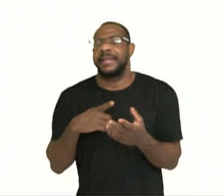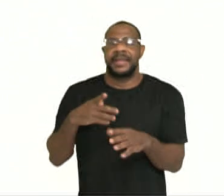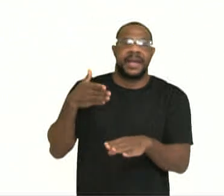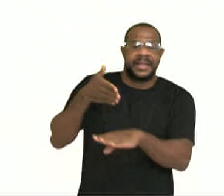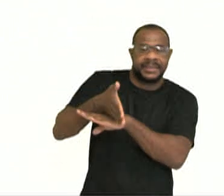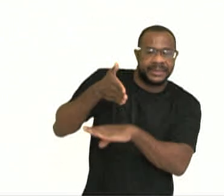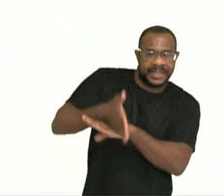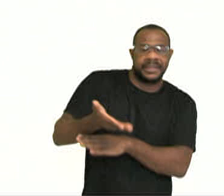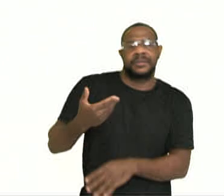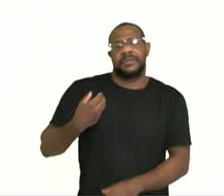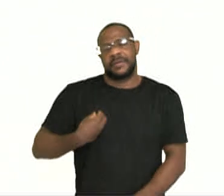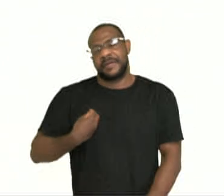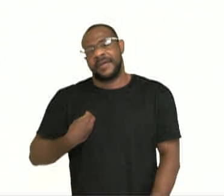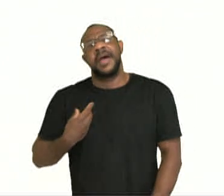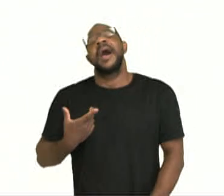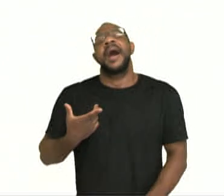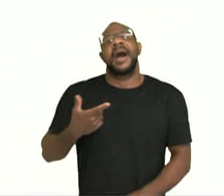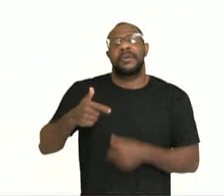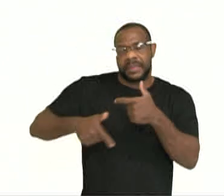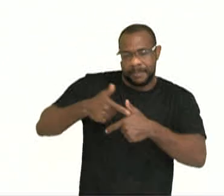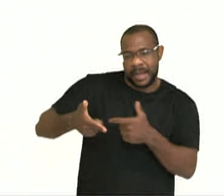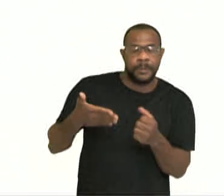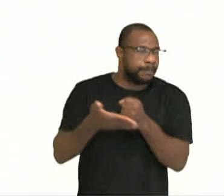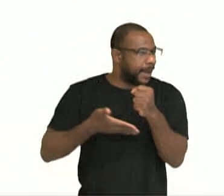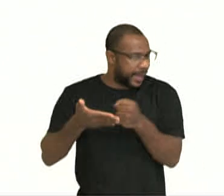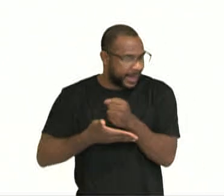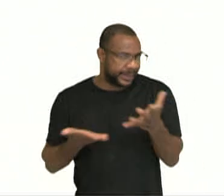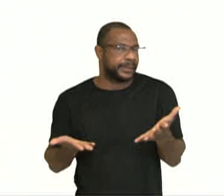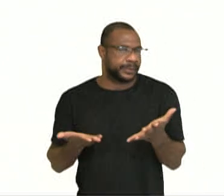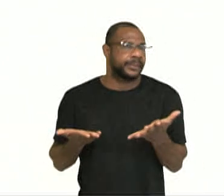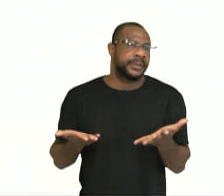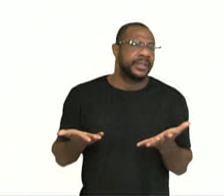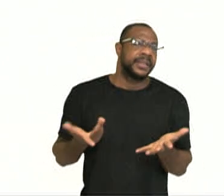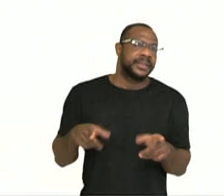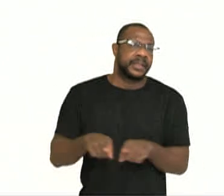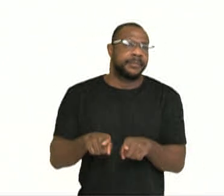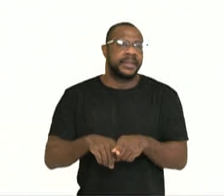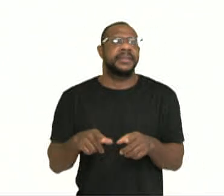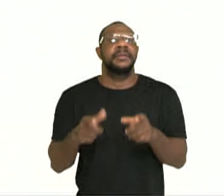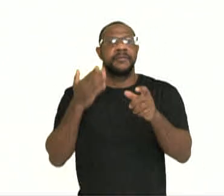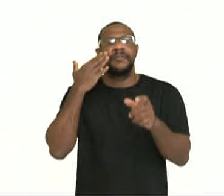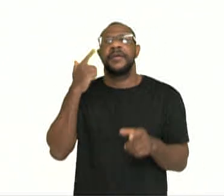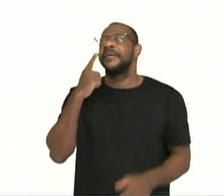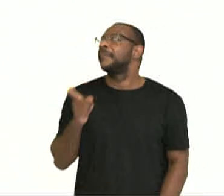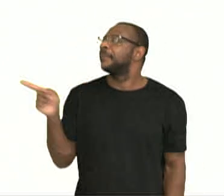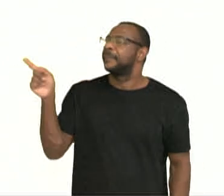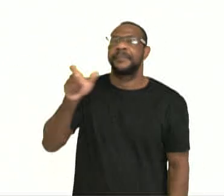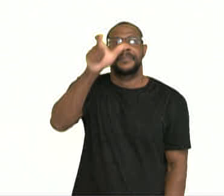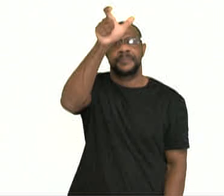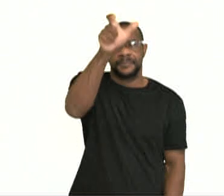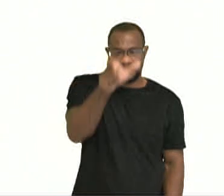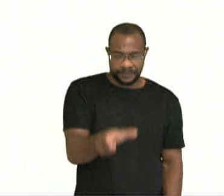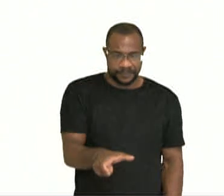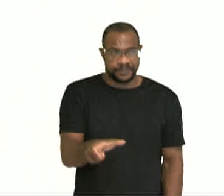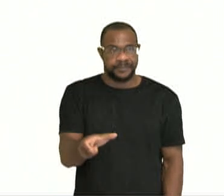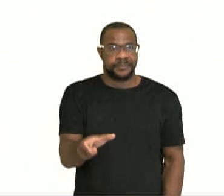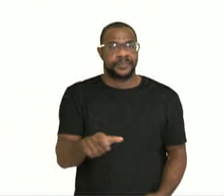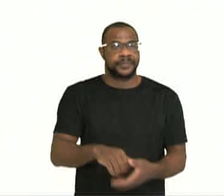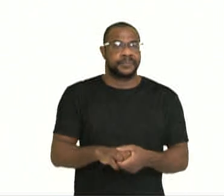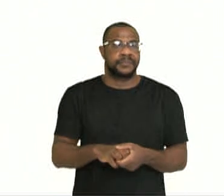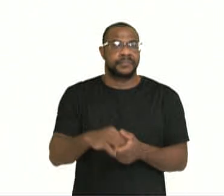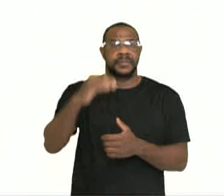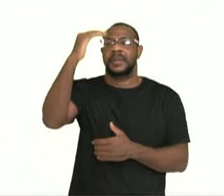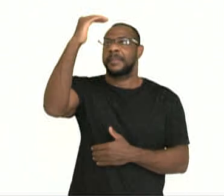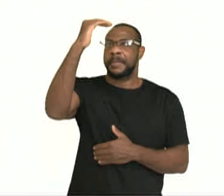a produtos e serviços básicos, de acordo com tudo que a gente relacionou, e aí a gente verifica que muitos deles, ou boa